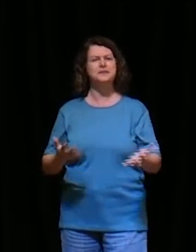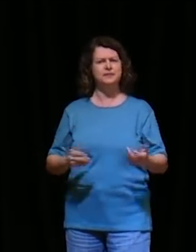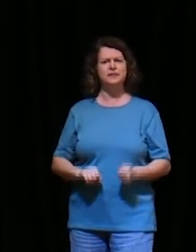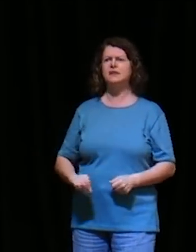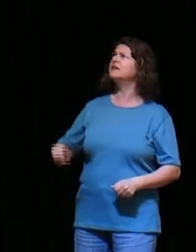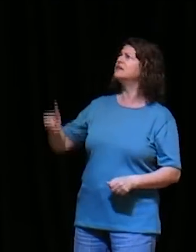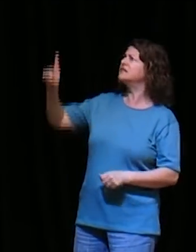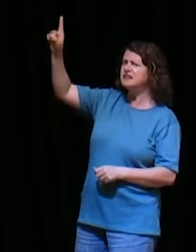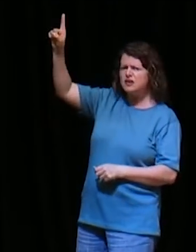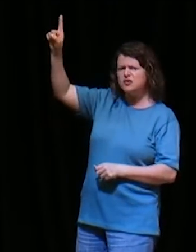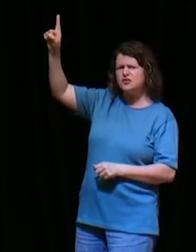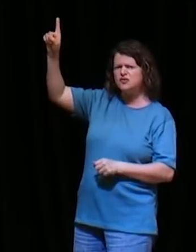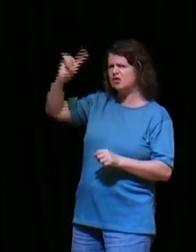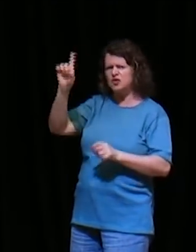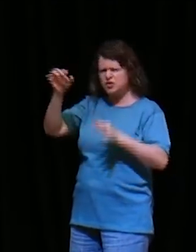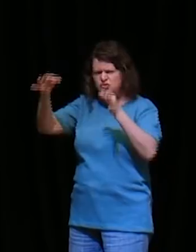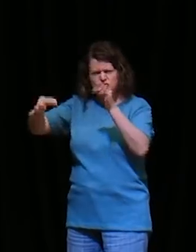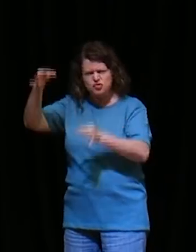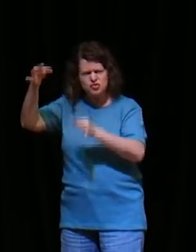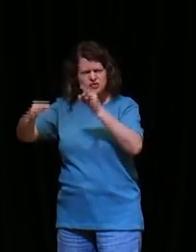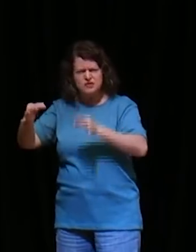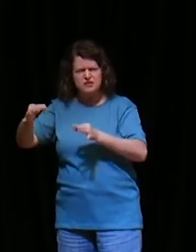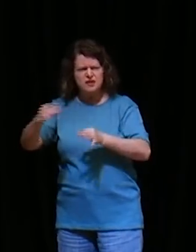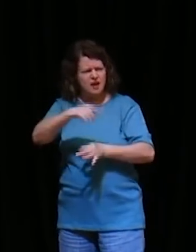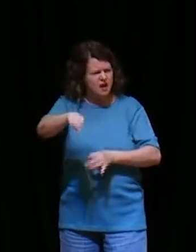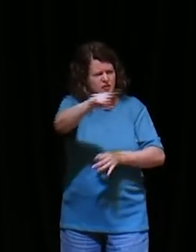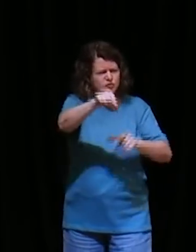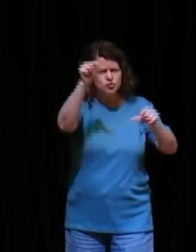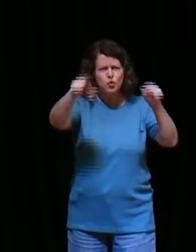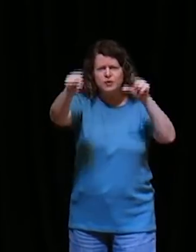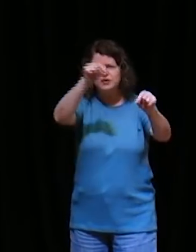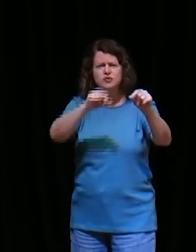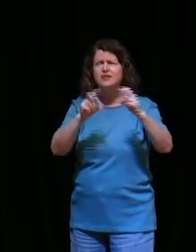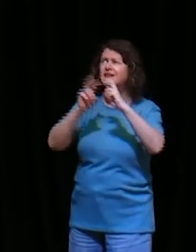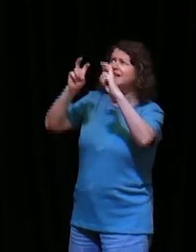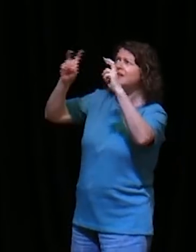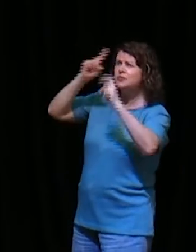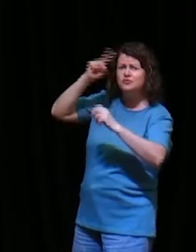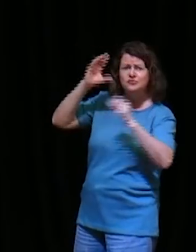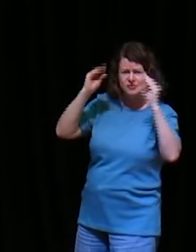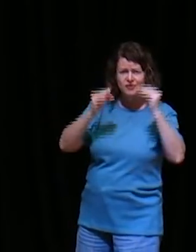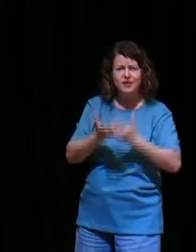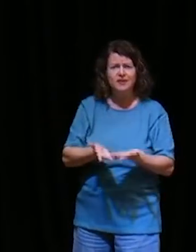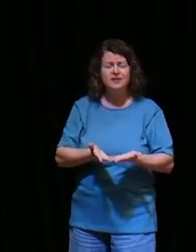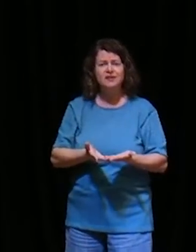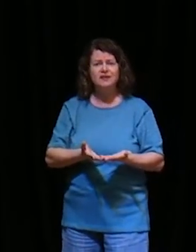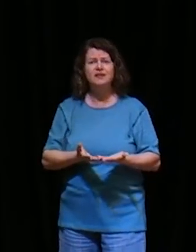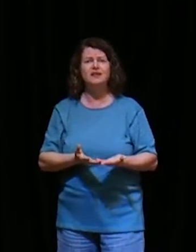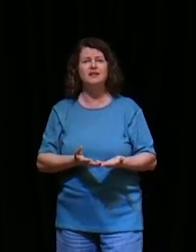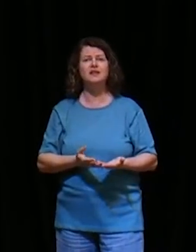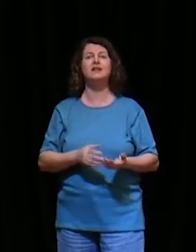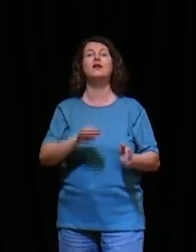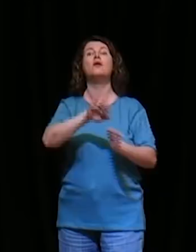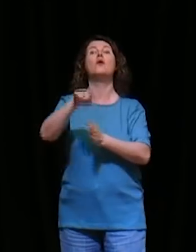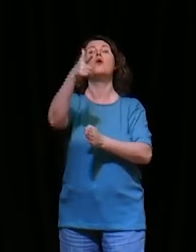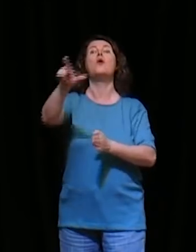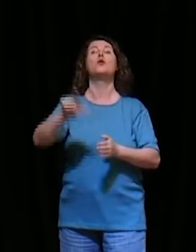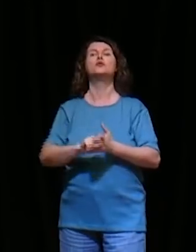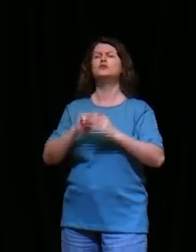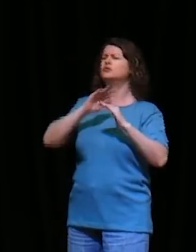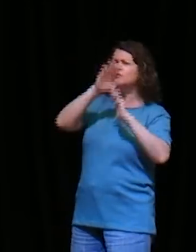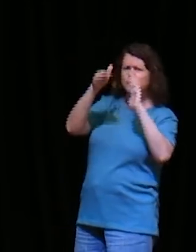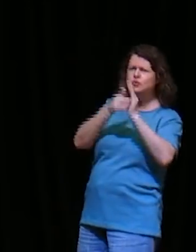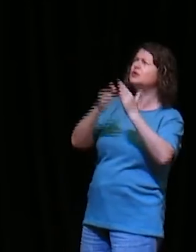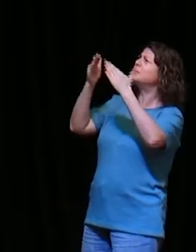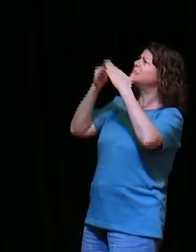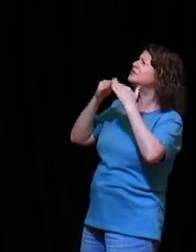seus escolhidos, que clamam de dia e de noite, e João 14, 13, diz, e tudo quanto pedires, em meu nome, eu farei, para que o